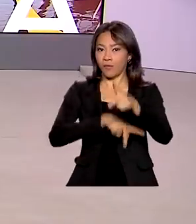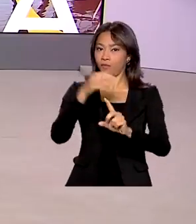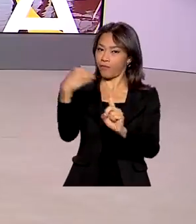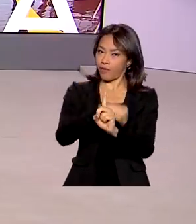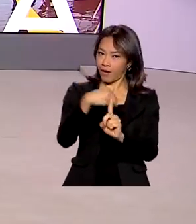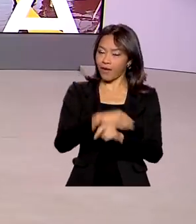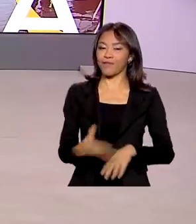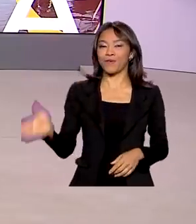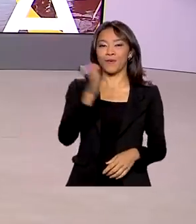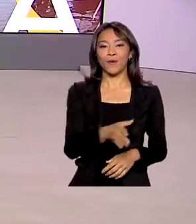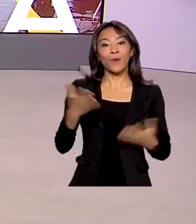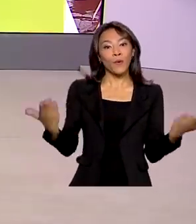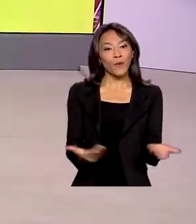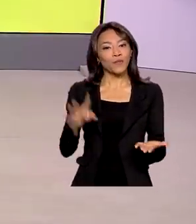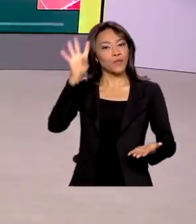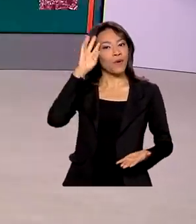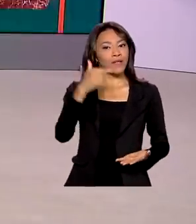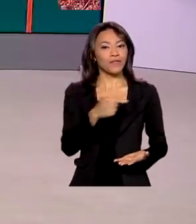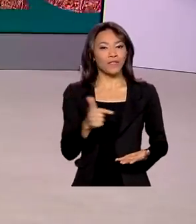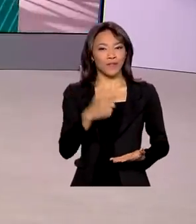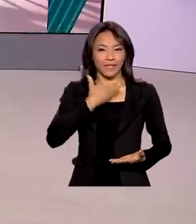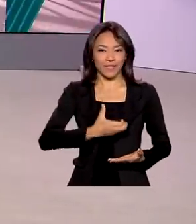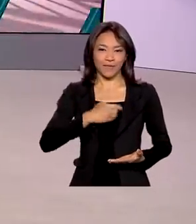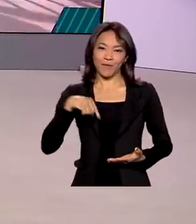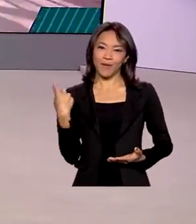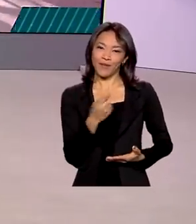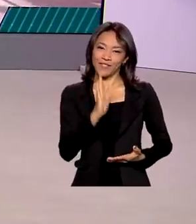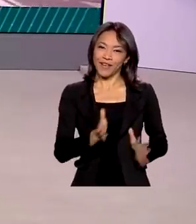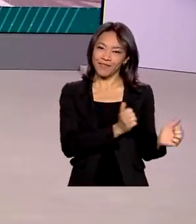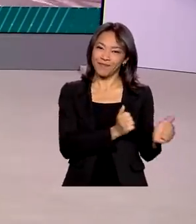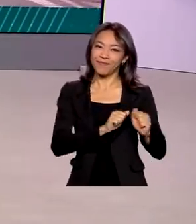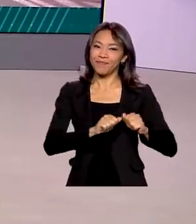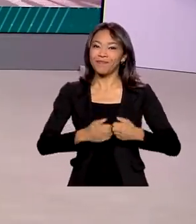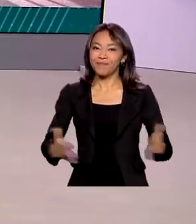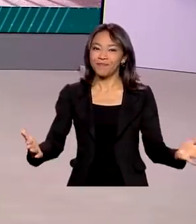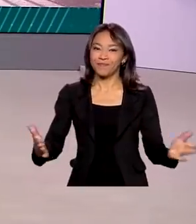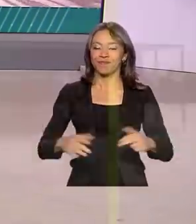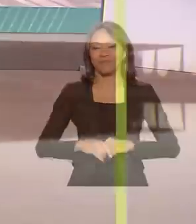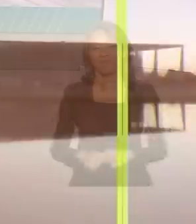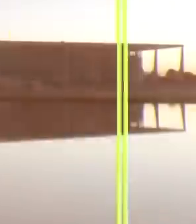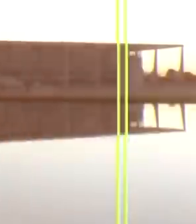Quarta-feira, 22 de dezembro, o Brasil em Dia já está no ar.